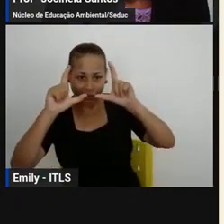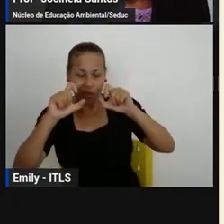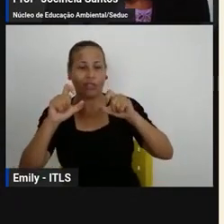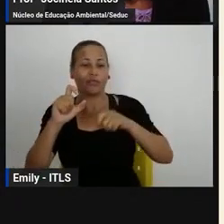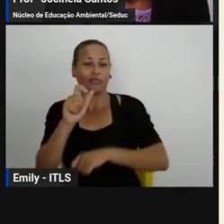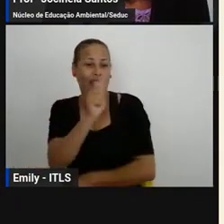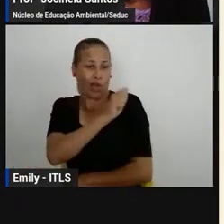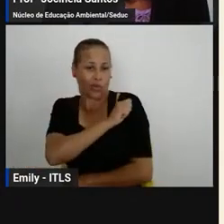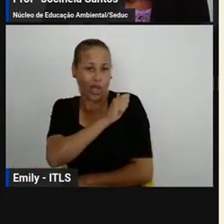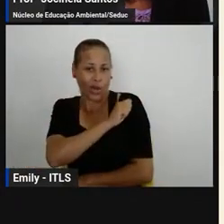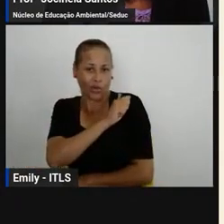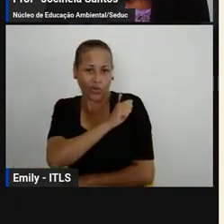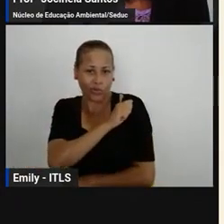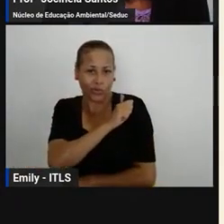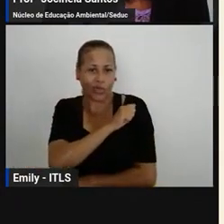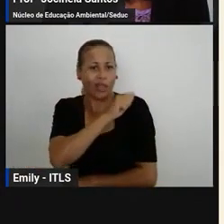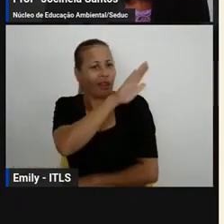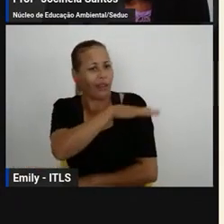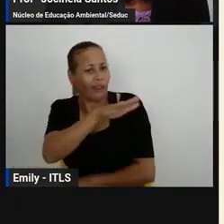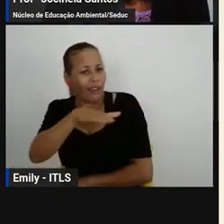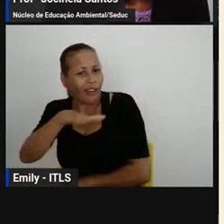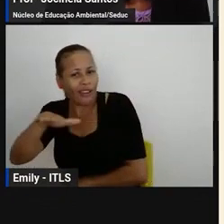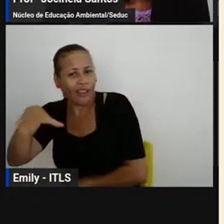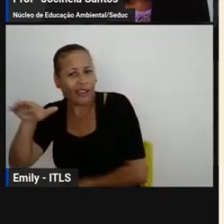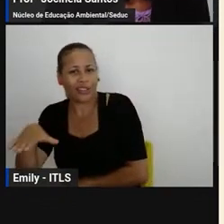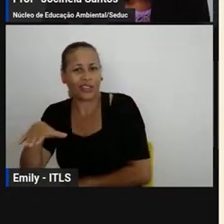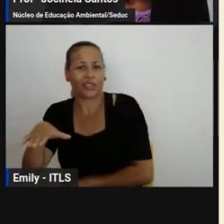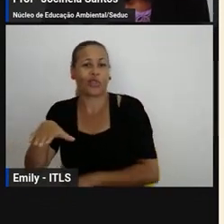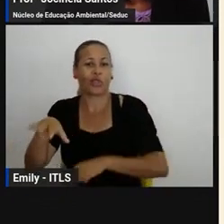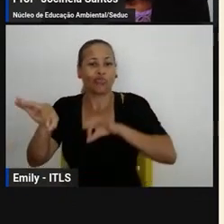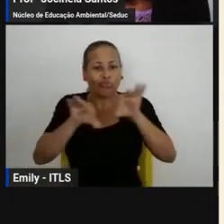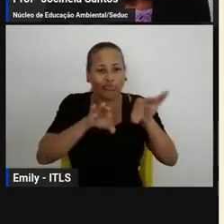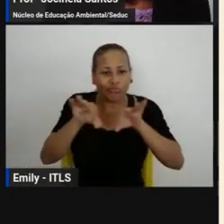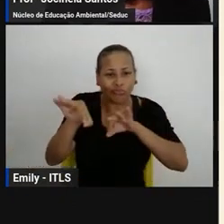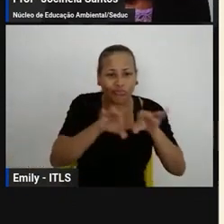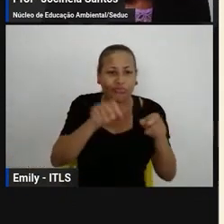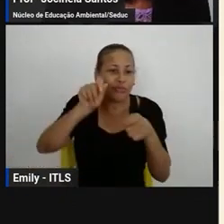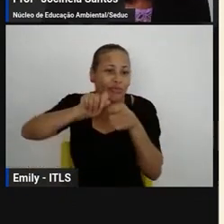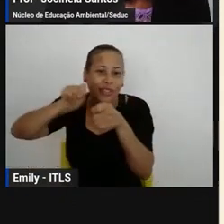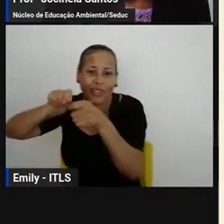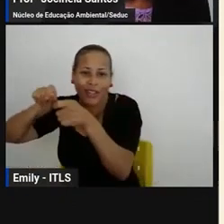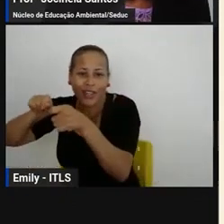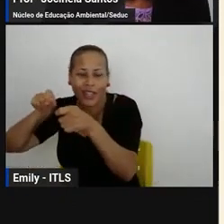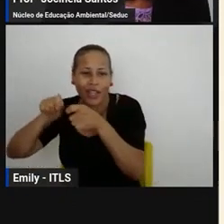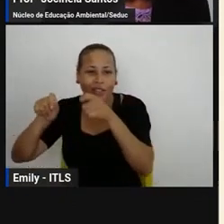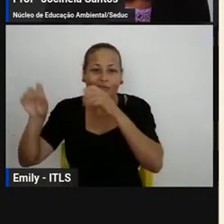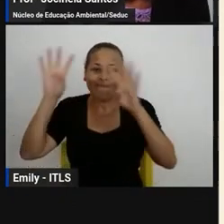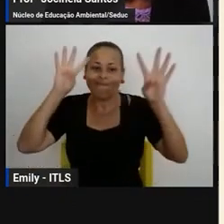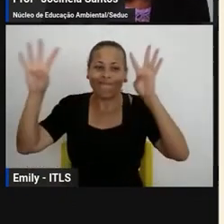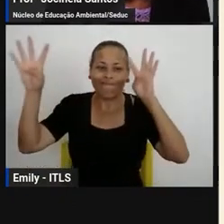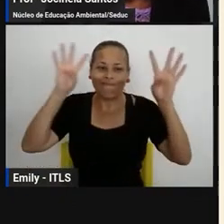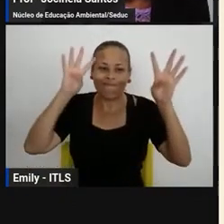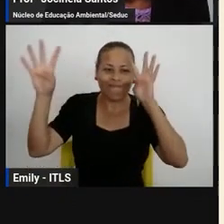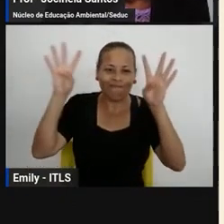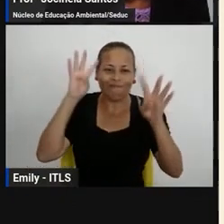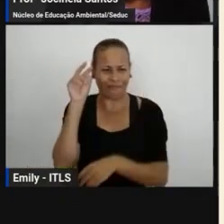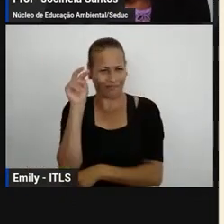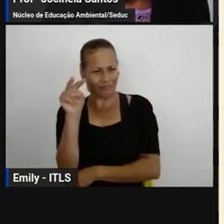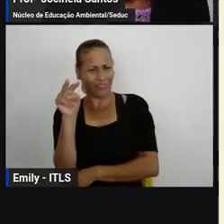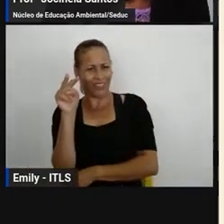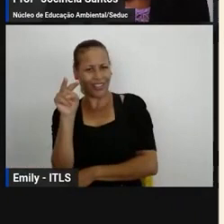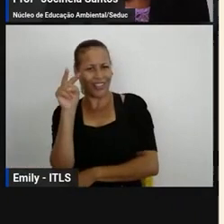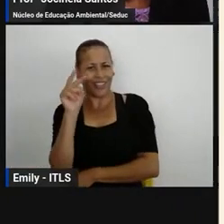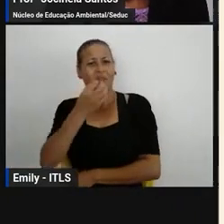mostrar a vocês aqui do Edson Cimeio Edvaldo Boaventura eu trouxe algumas imagens eu trouxe